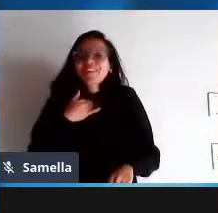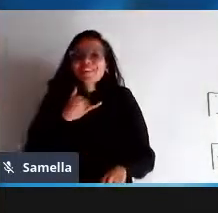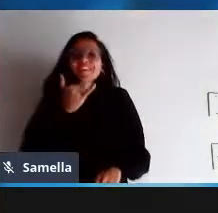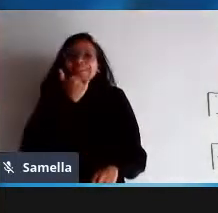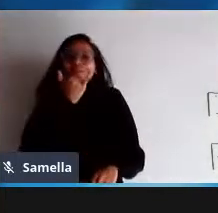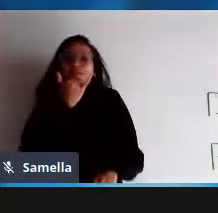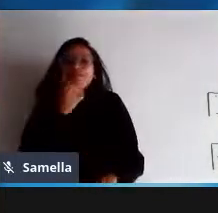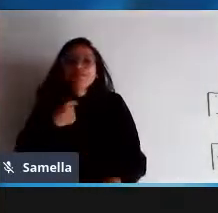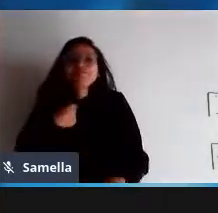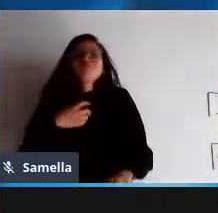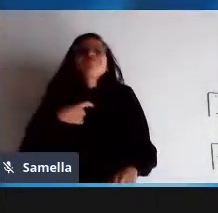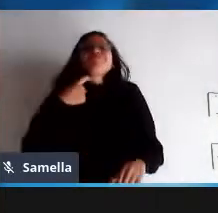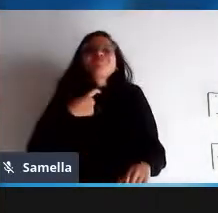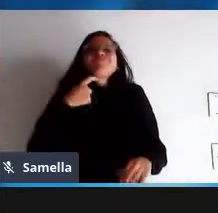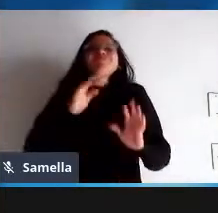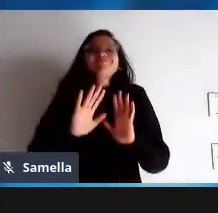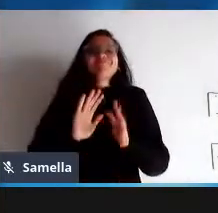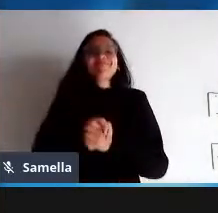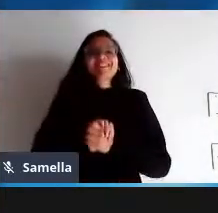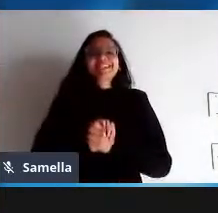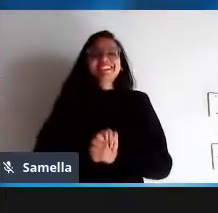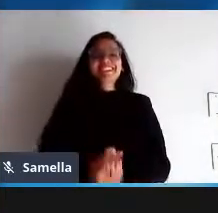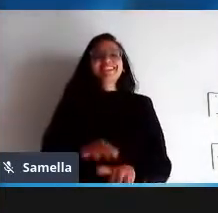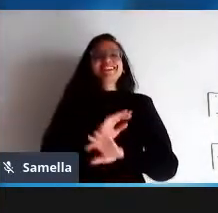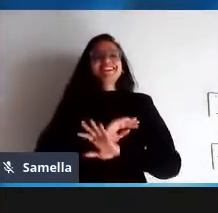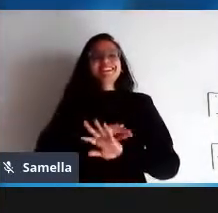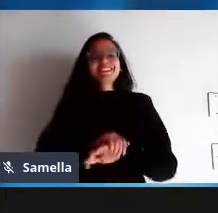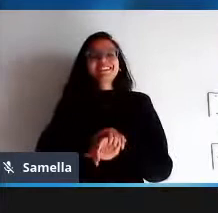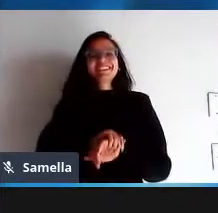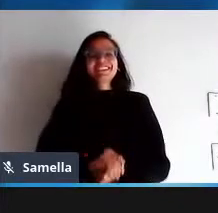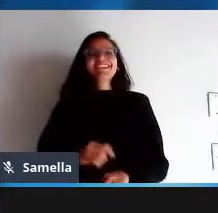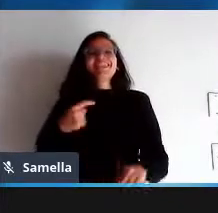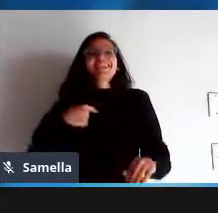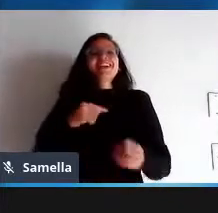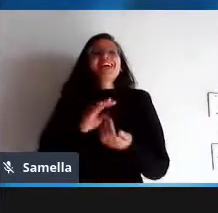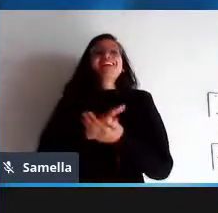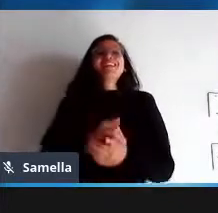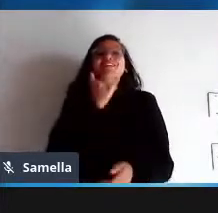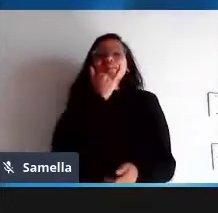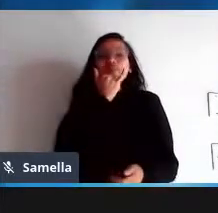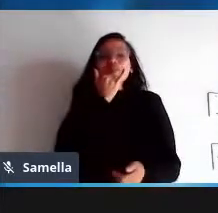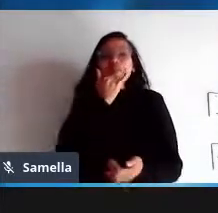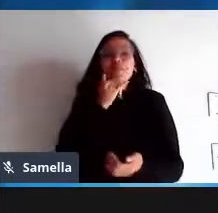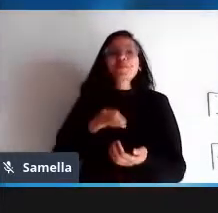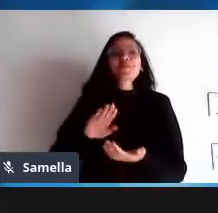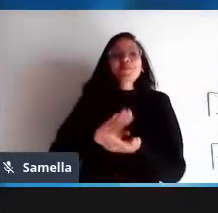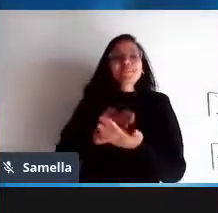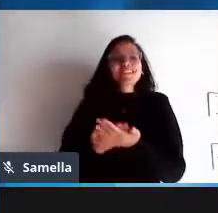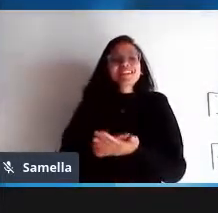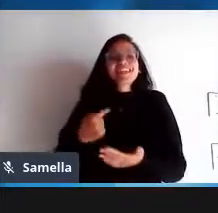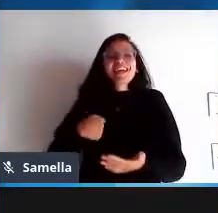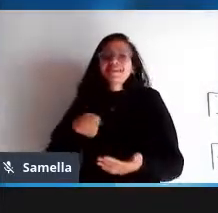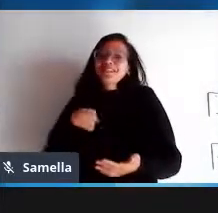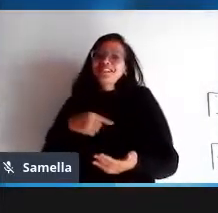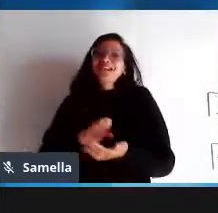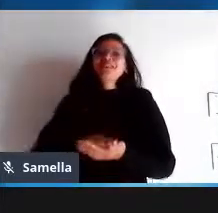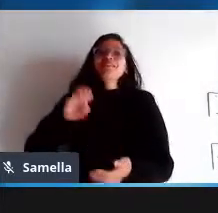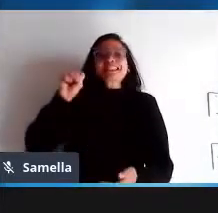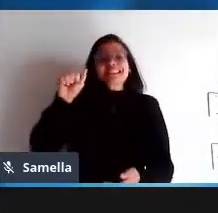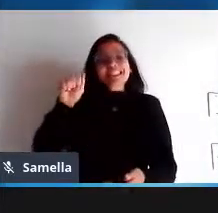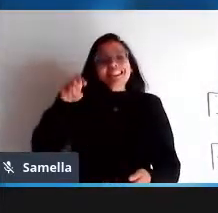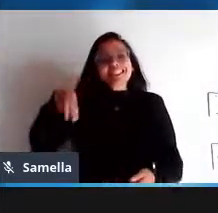desculpa a nossa amiga Samila então vamos ver um pouquinho